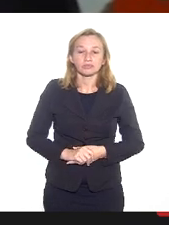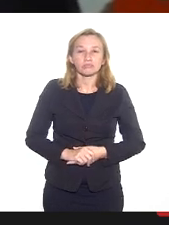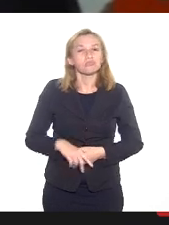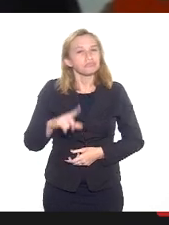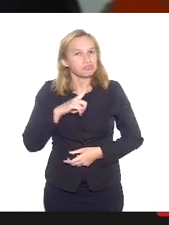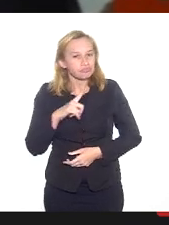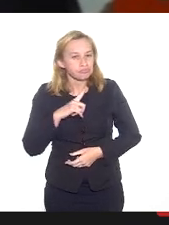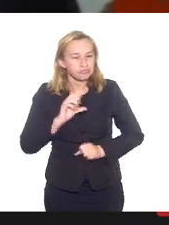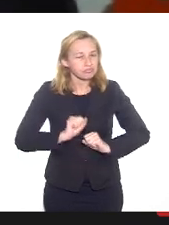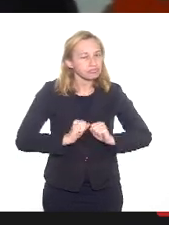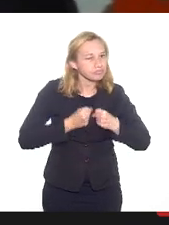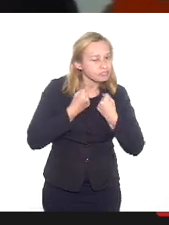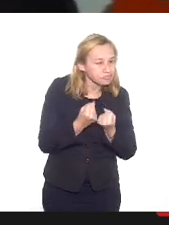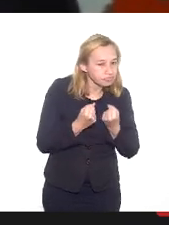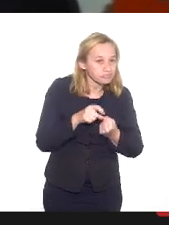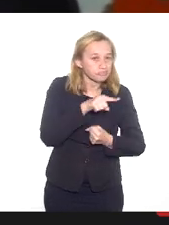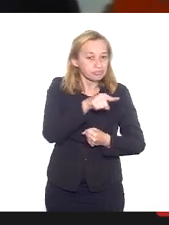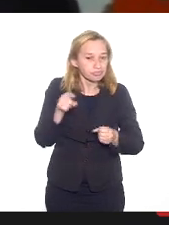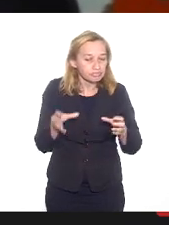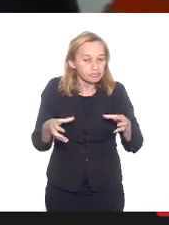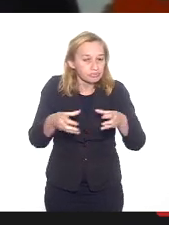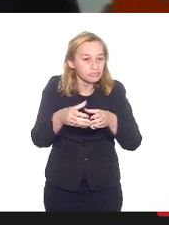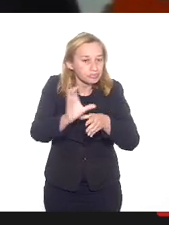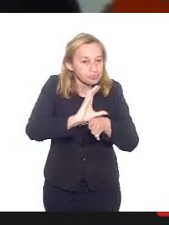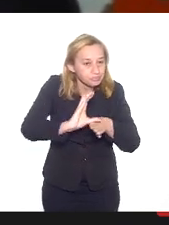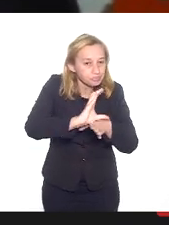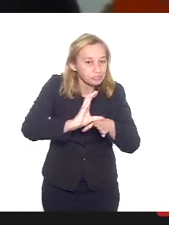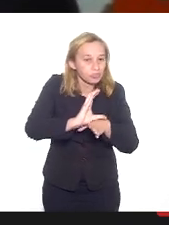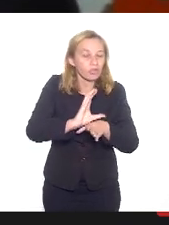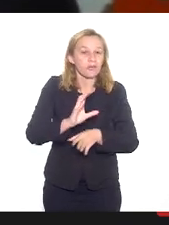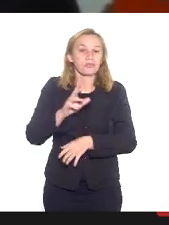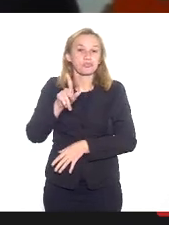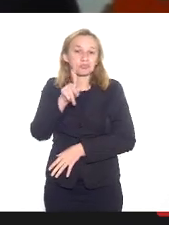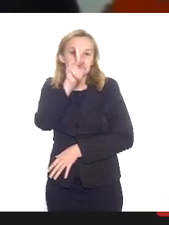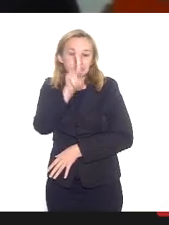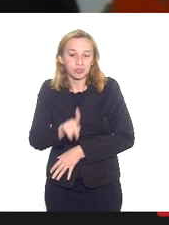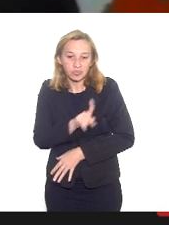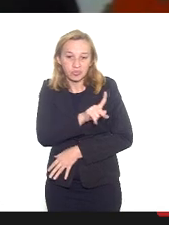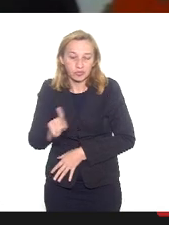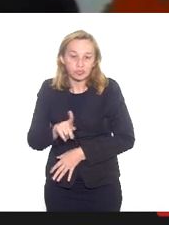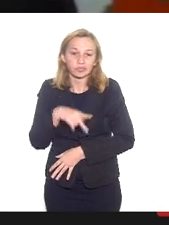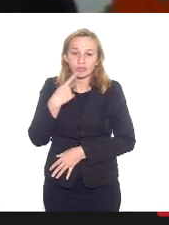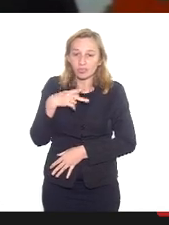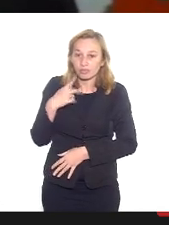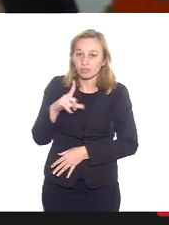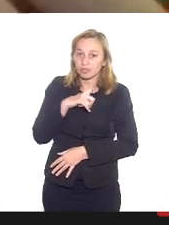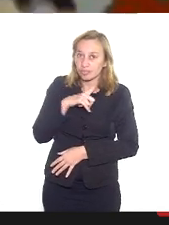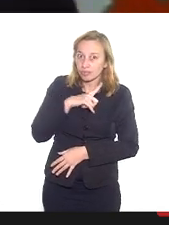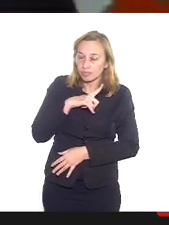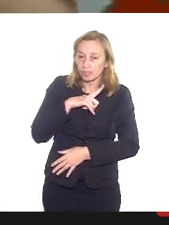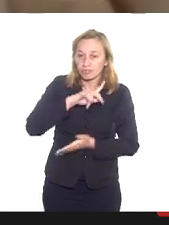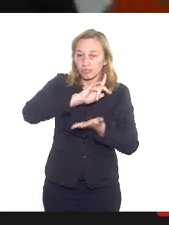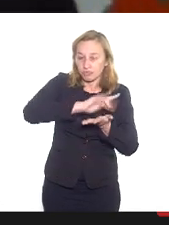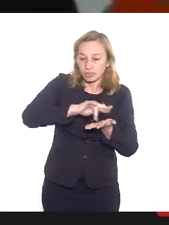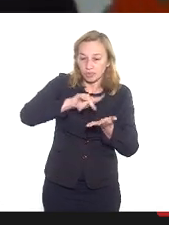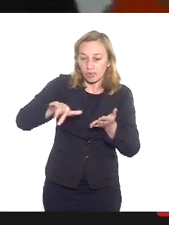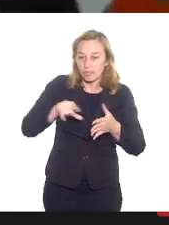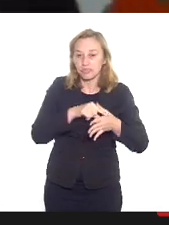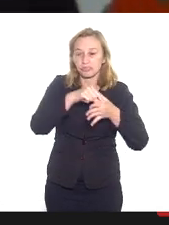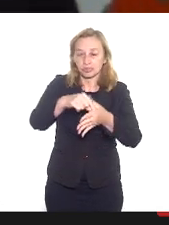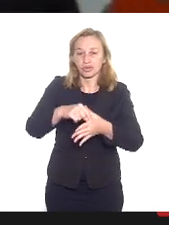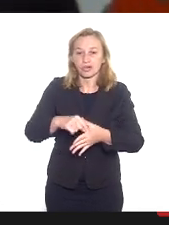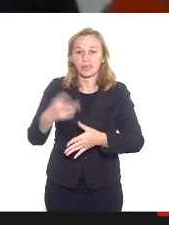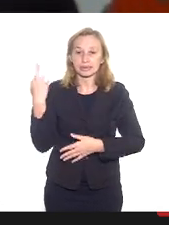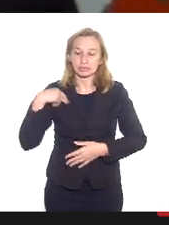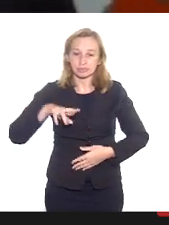havendo algum esforço desses conselhos que o Padre citou onde tem os líderes de diferentes